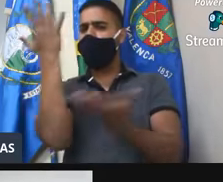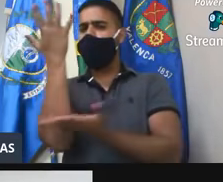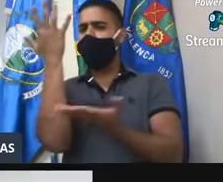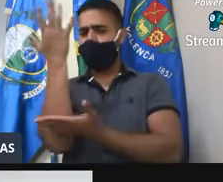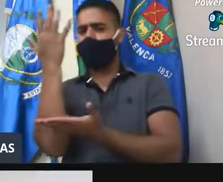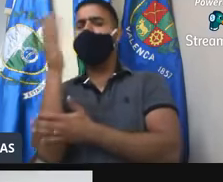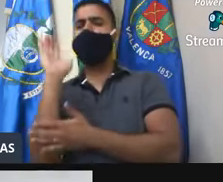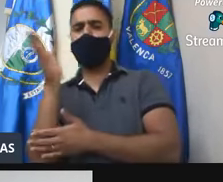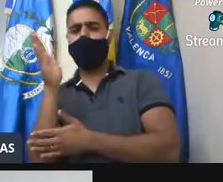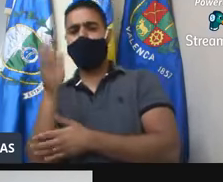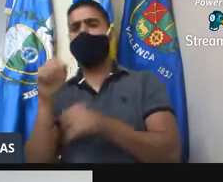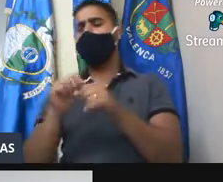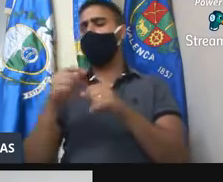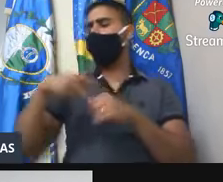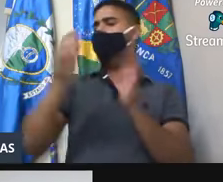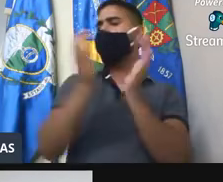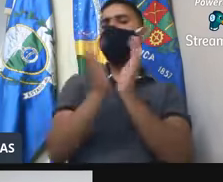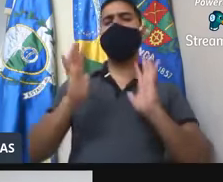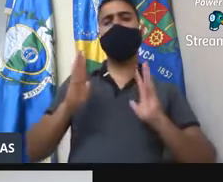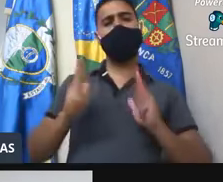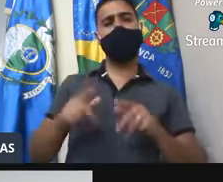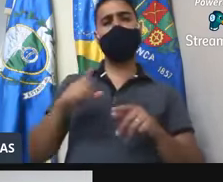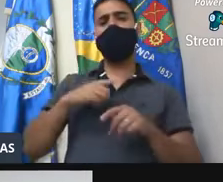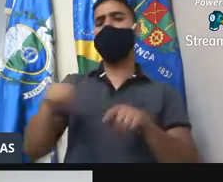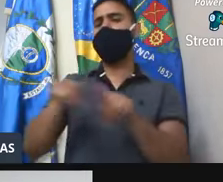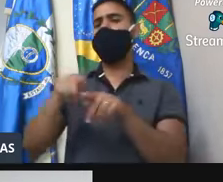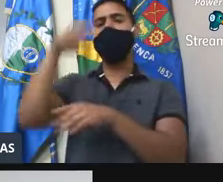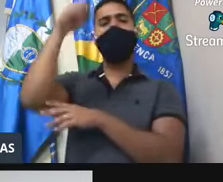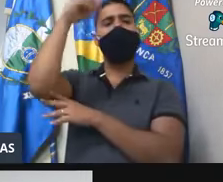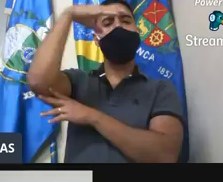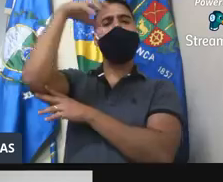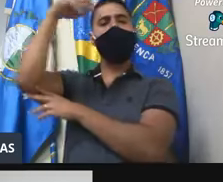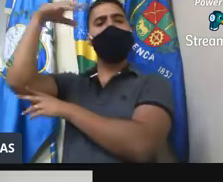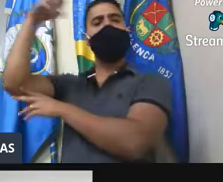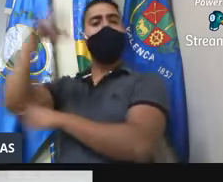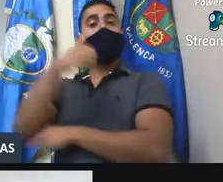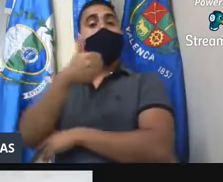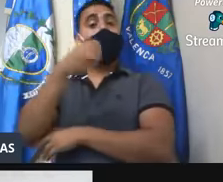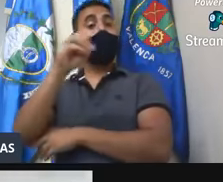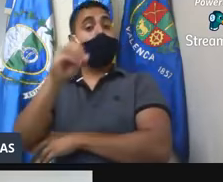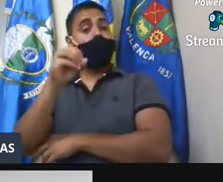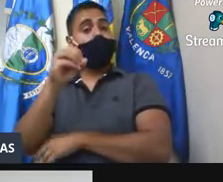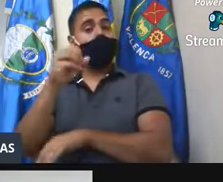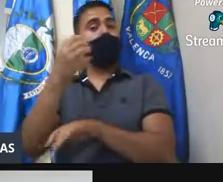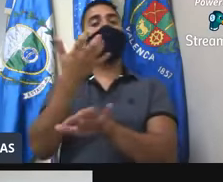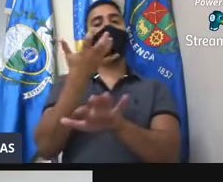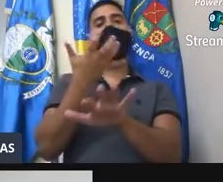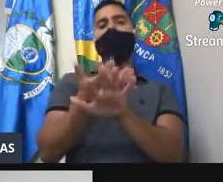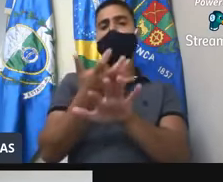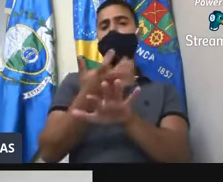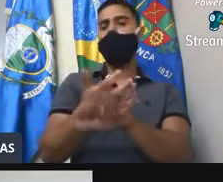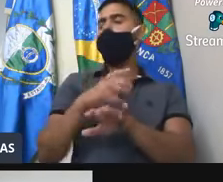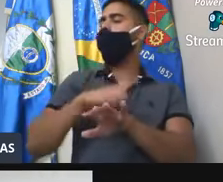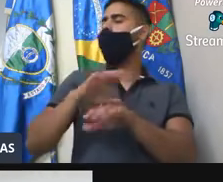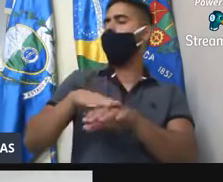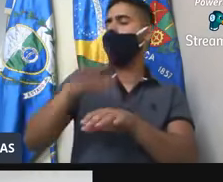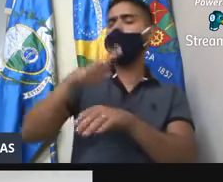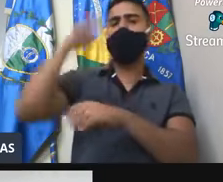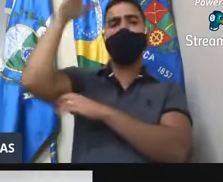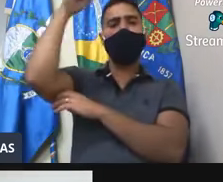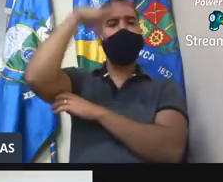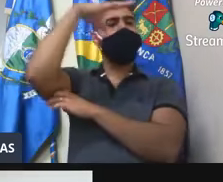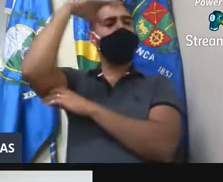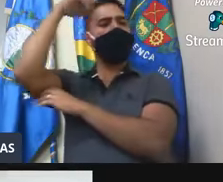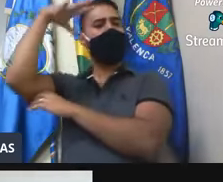e vamos também colocar mais dez pontos de luz na praça, para que a praça se torne aí mais iluminada,